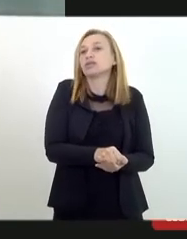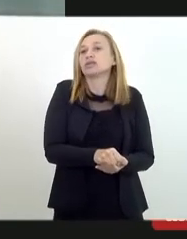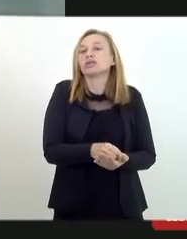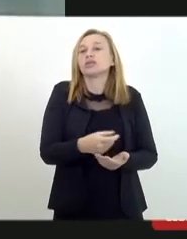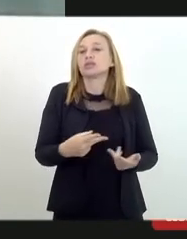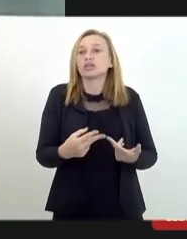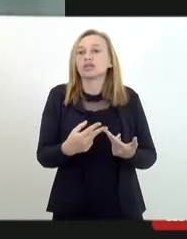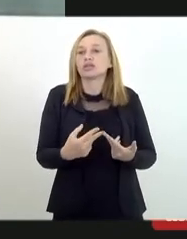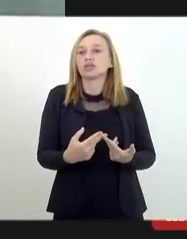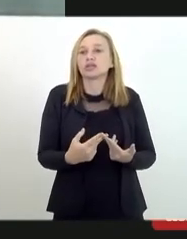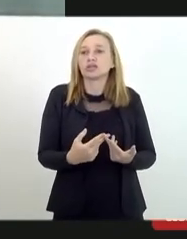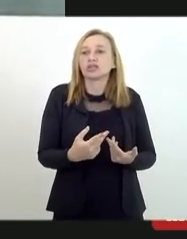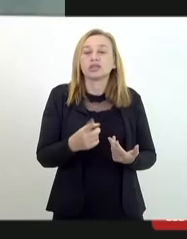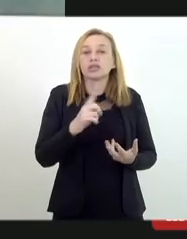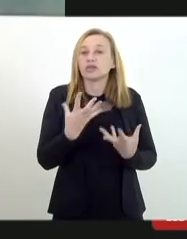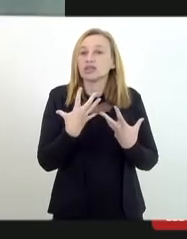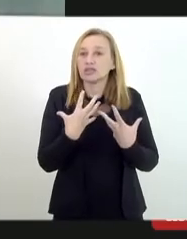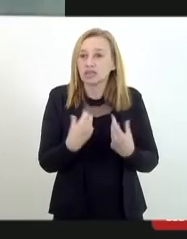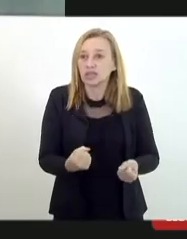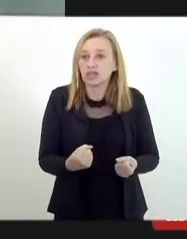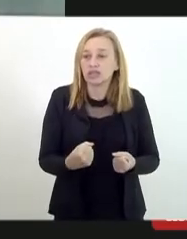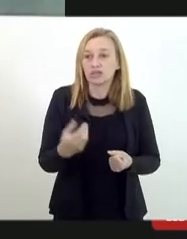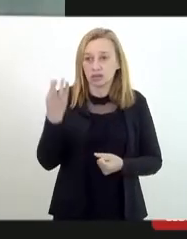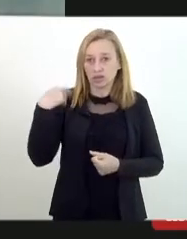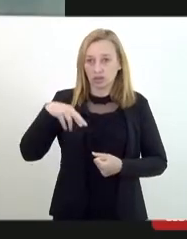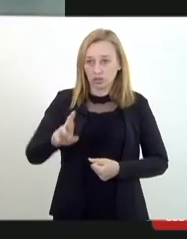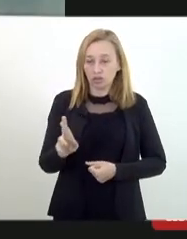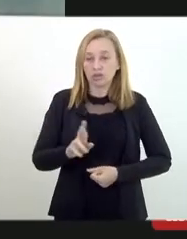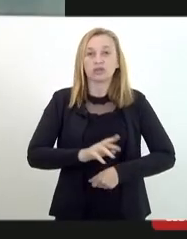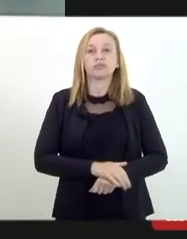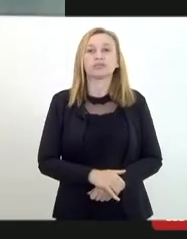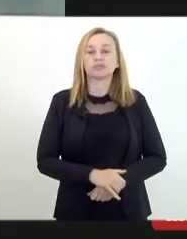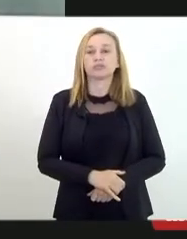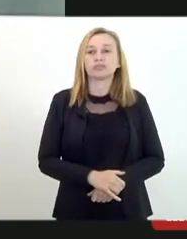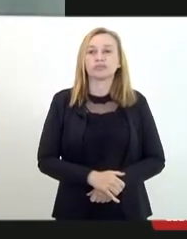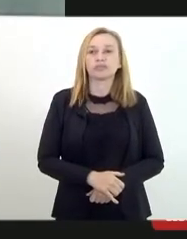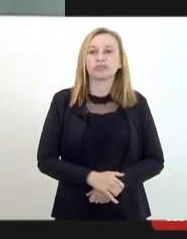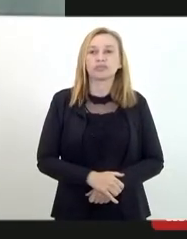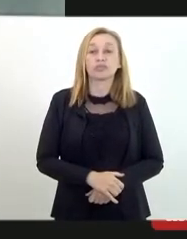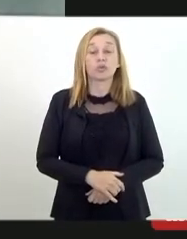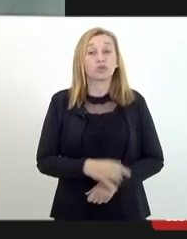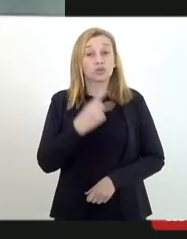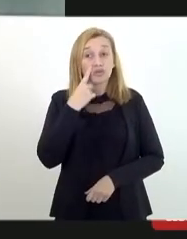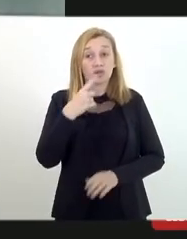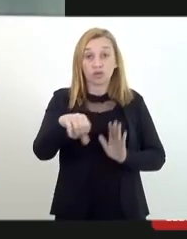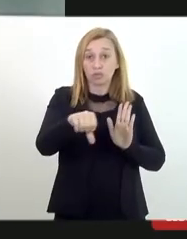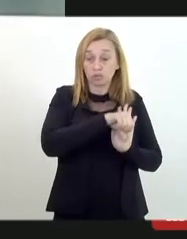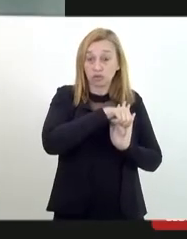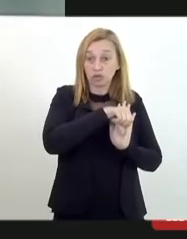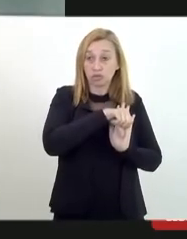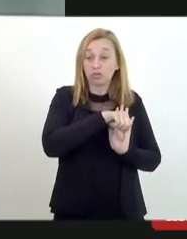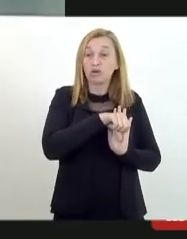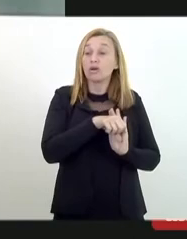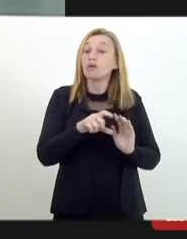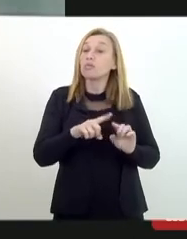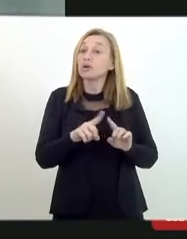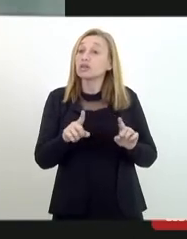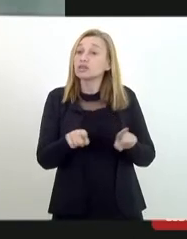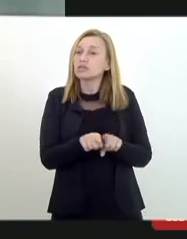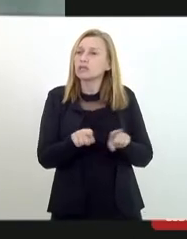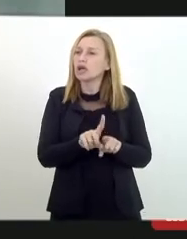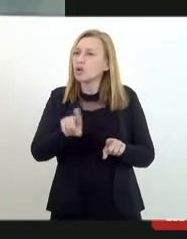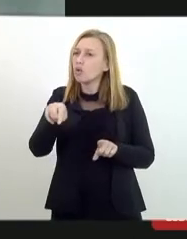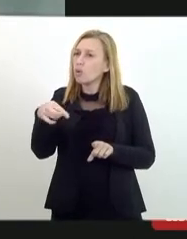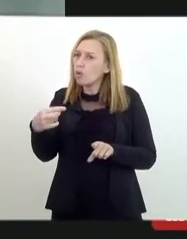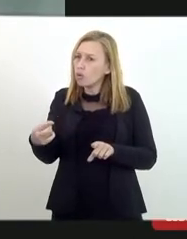religiosa, dessa perseguição, ela... Não... Vamos apurar o crime, mas ela também causa outras